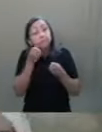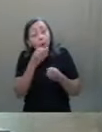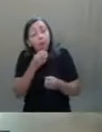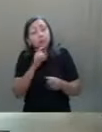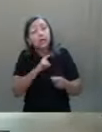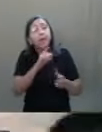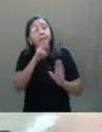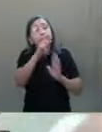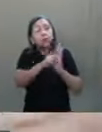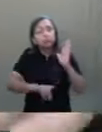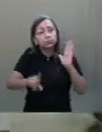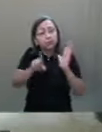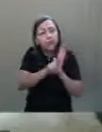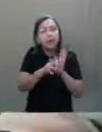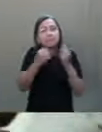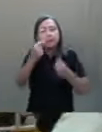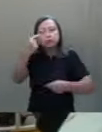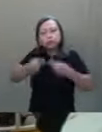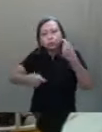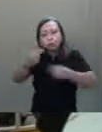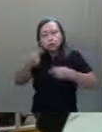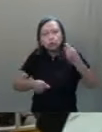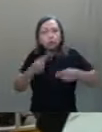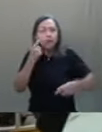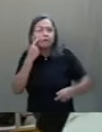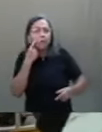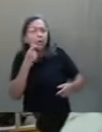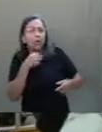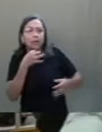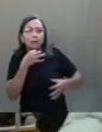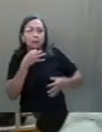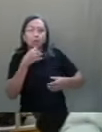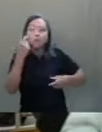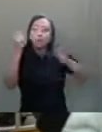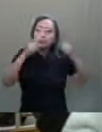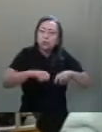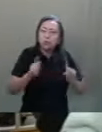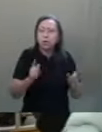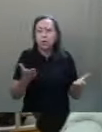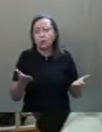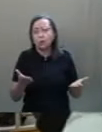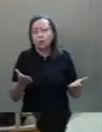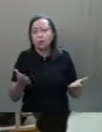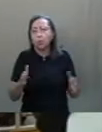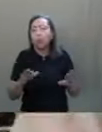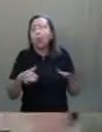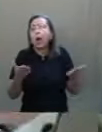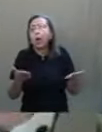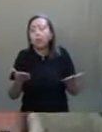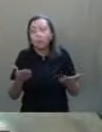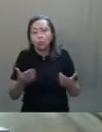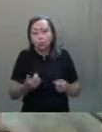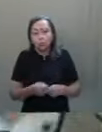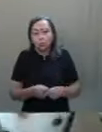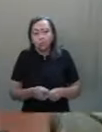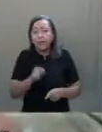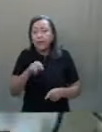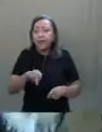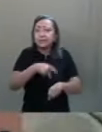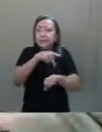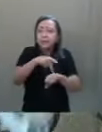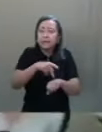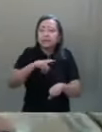debater o projeto. Vamos ver o que é possível. Qual será a baliza principal para que esse país, que tem